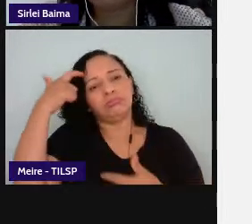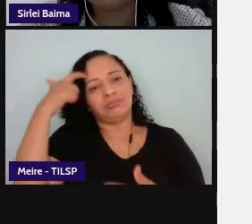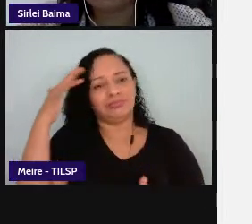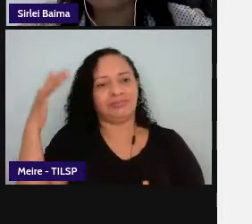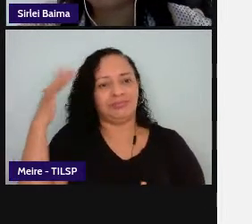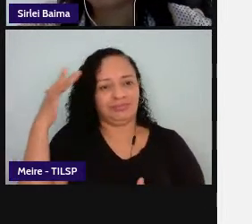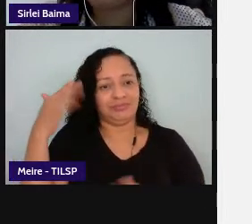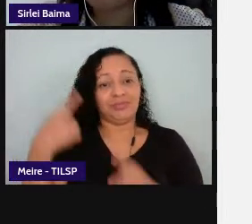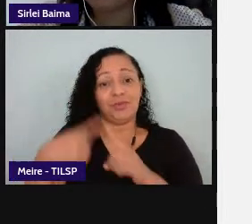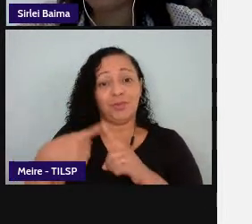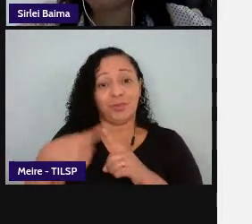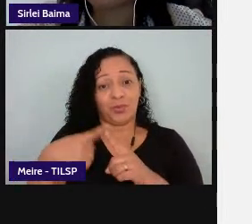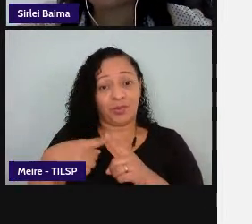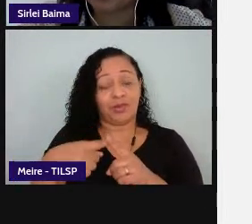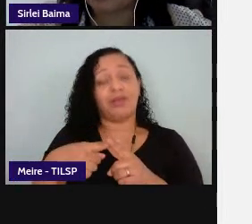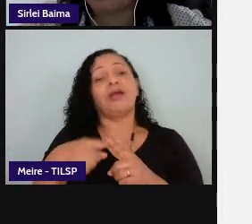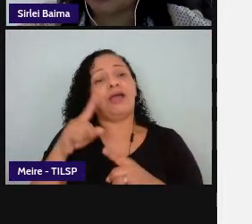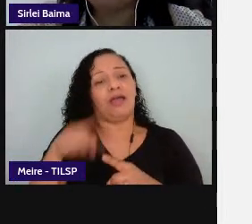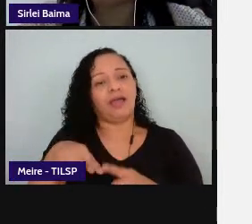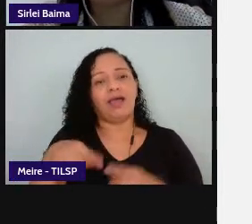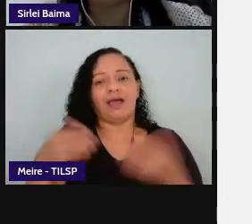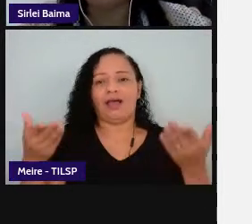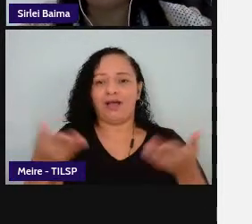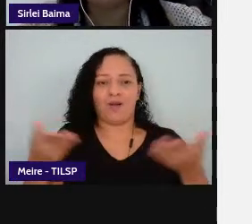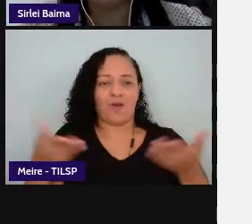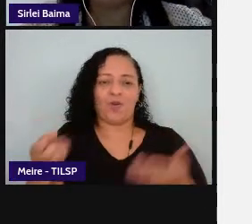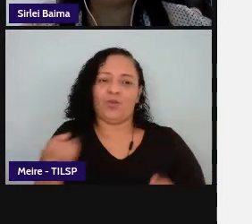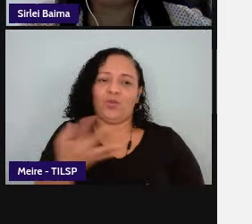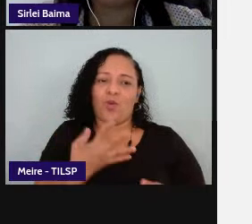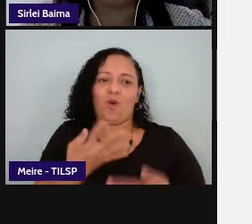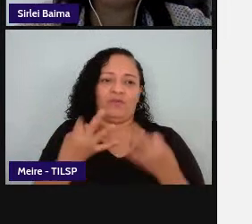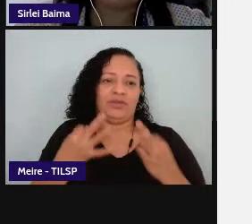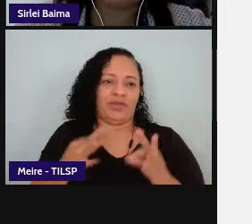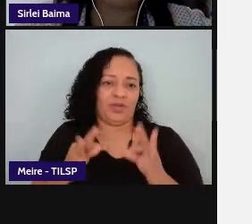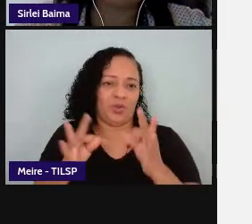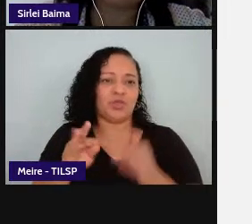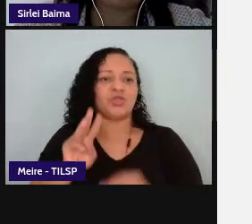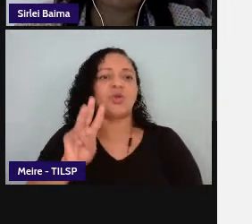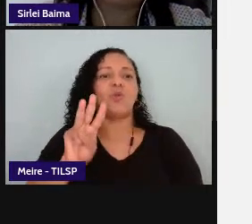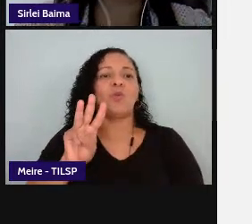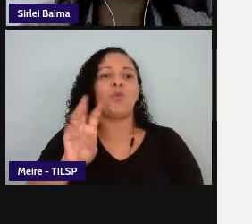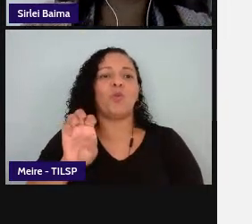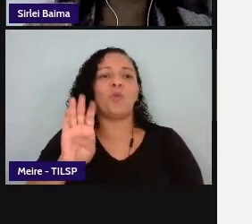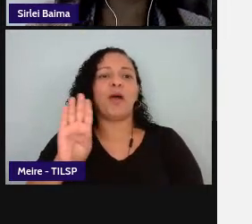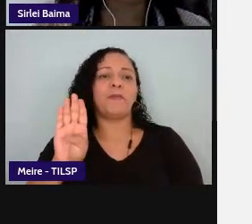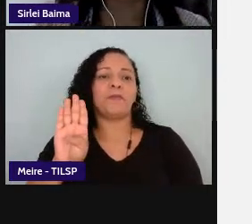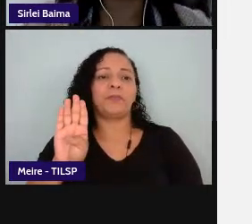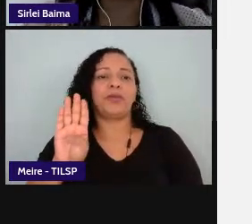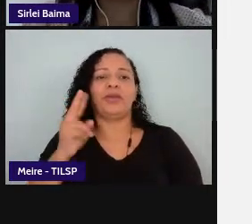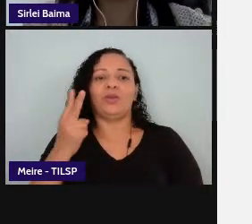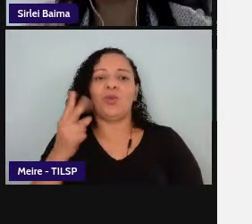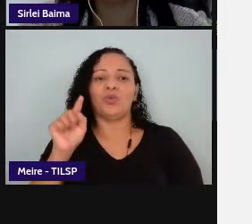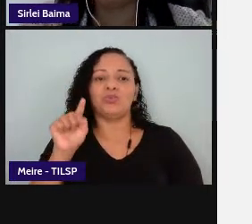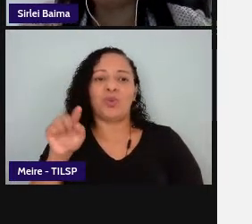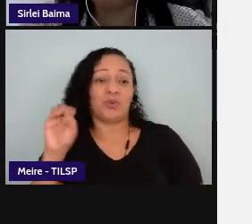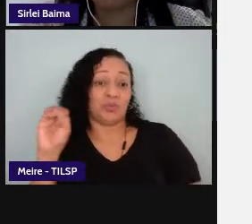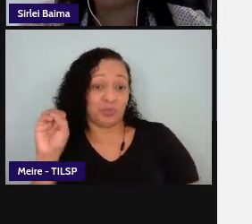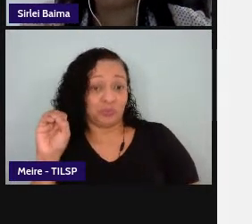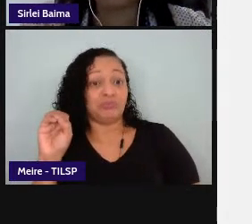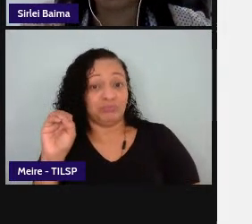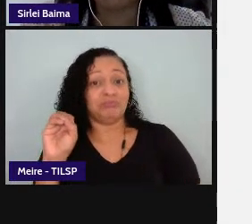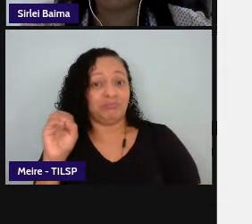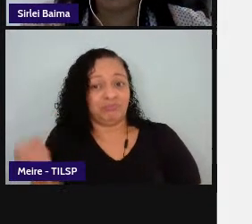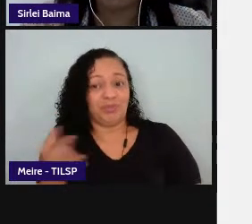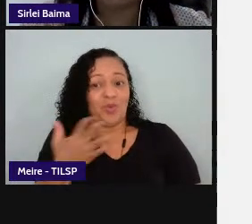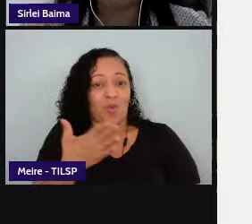dessa mentalidade da web 2.0 né em a analogia ao que já ficou no